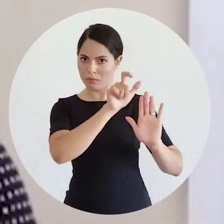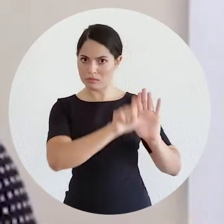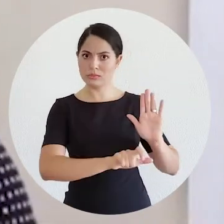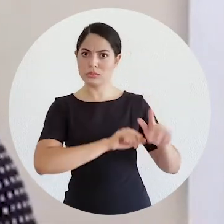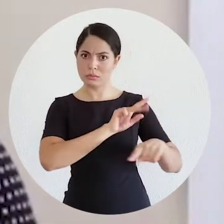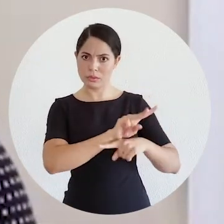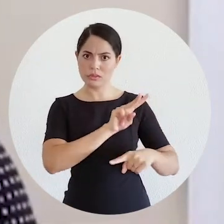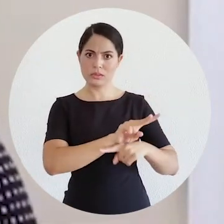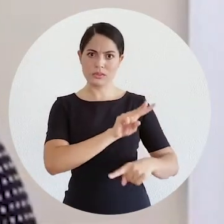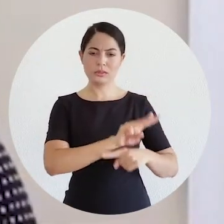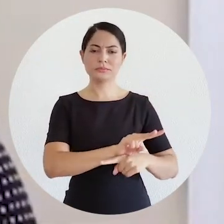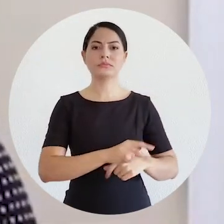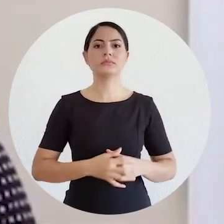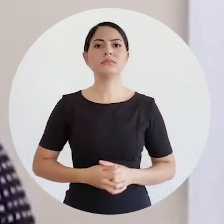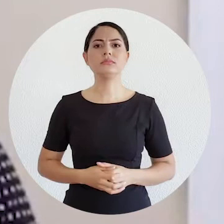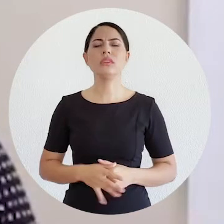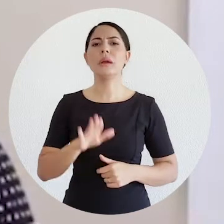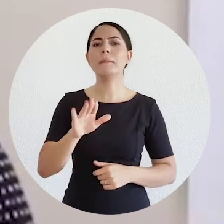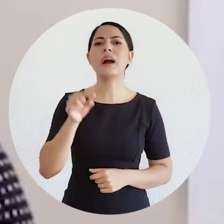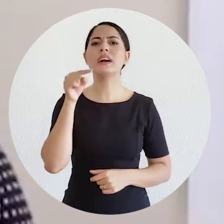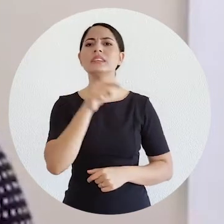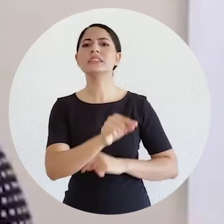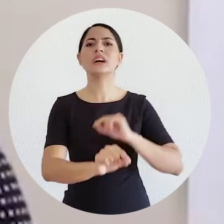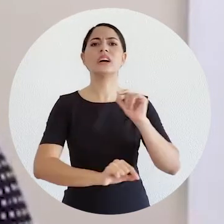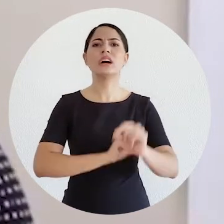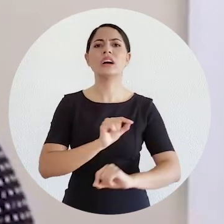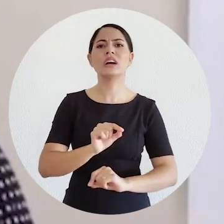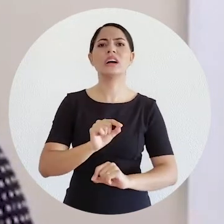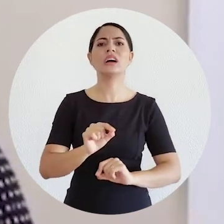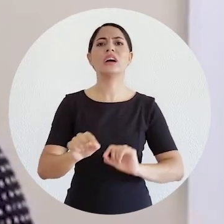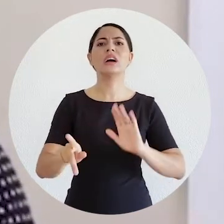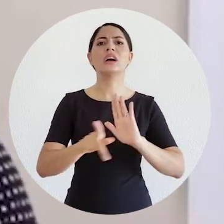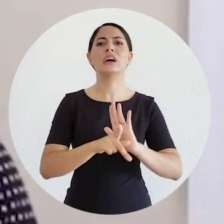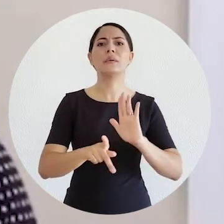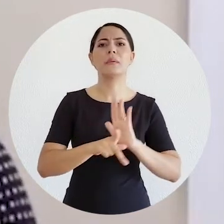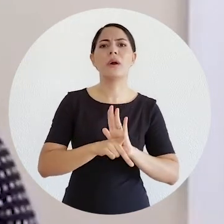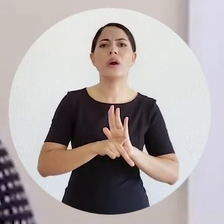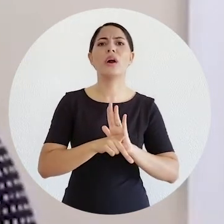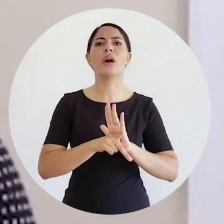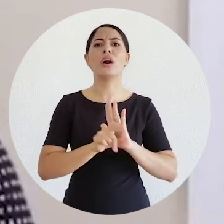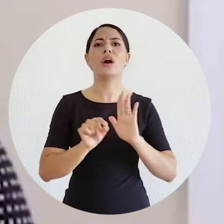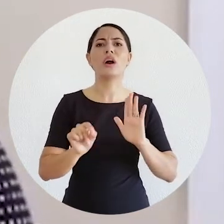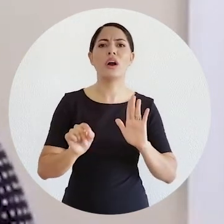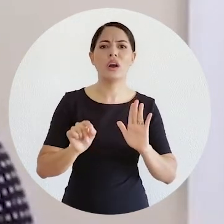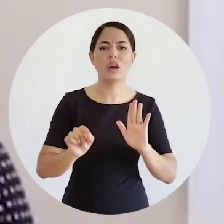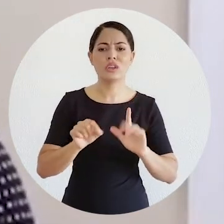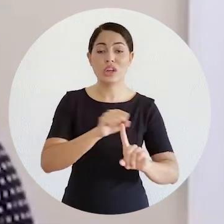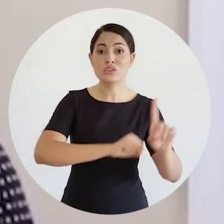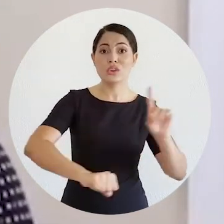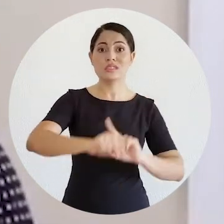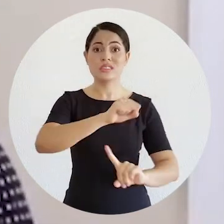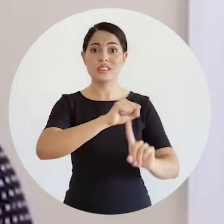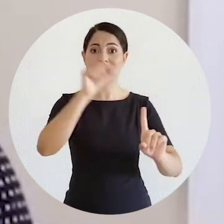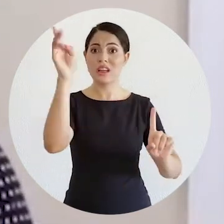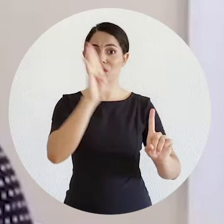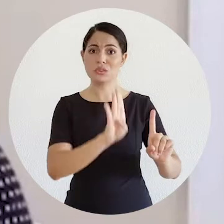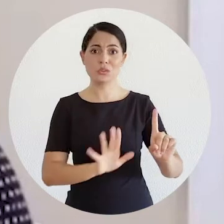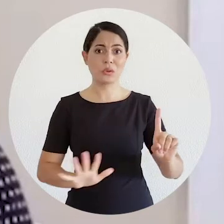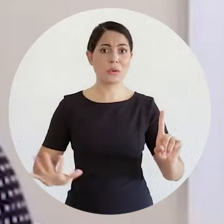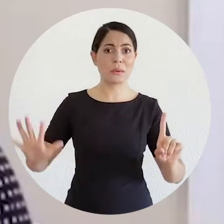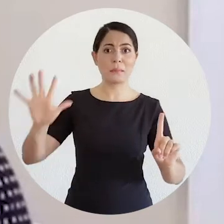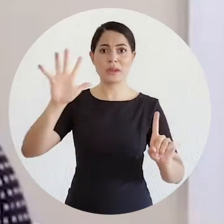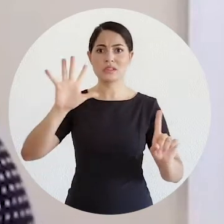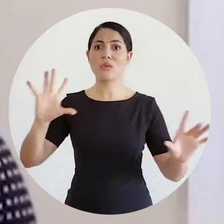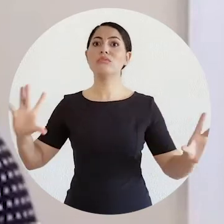mas essa provocação vai se restringir à ideia de que nós vivemos numa sociedade